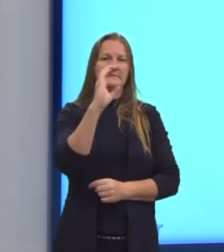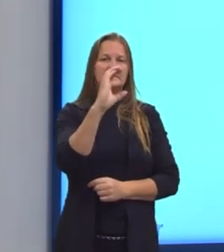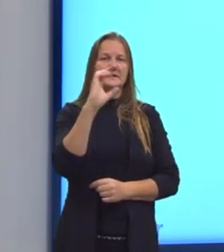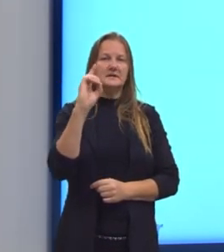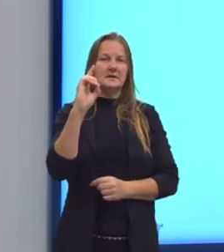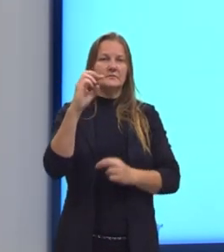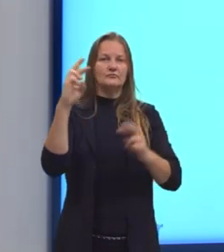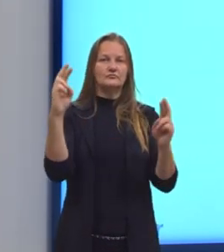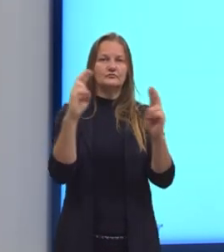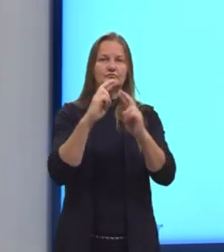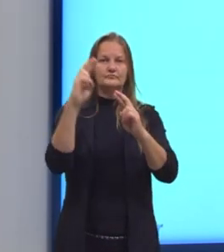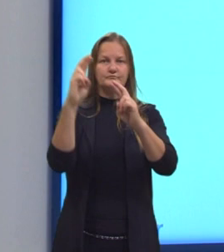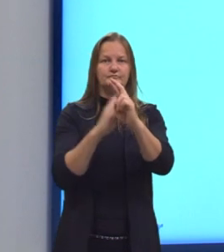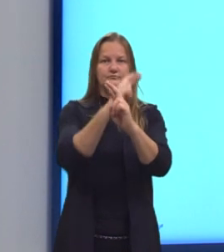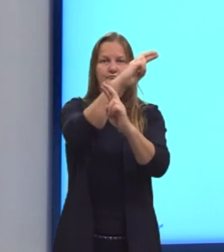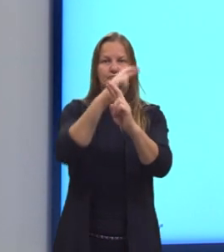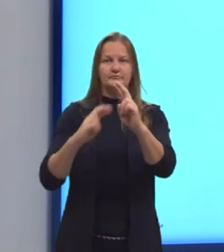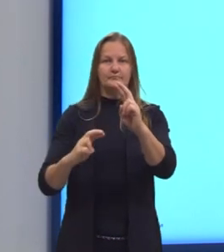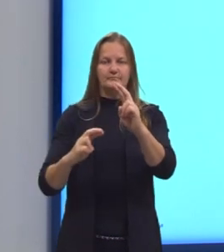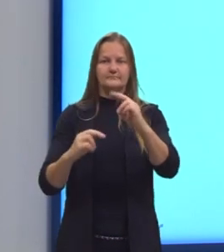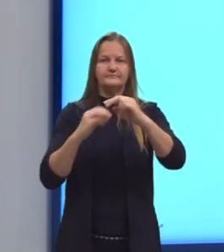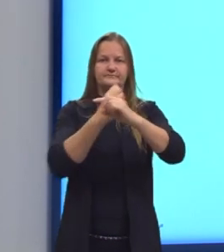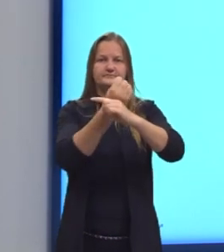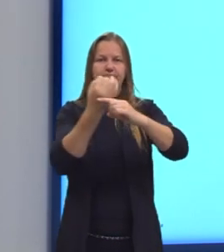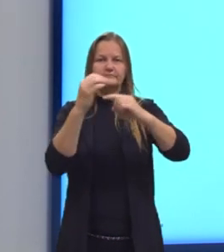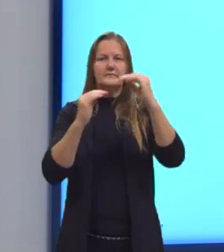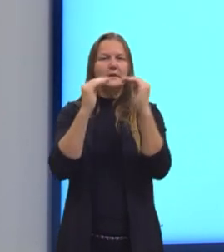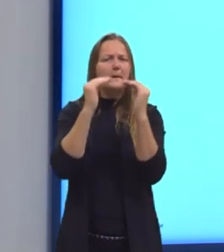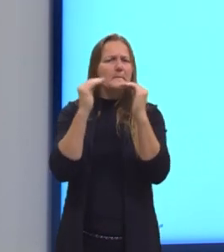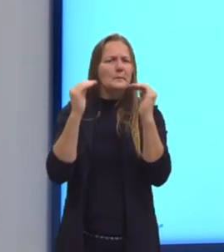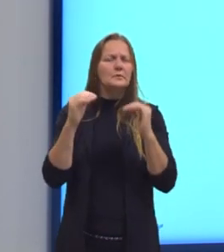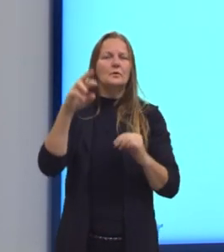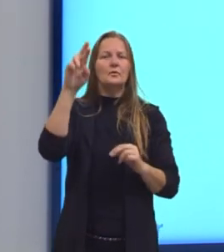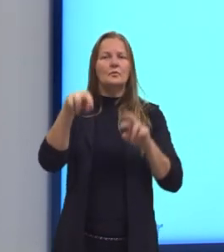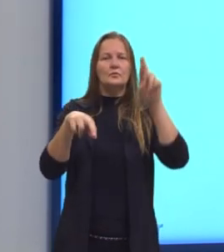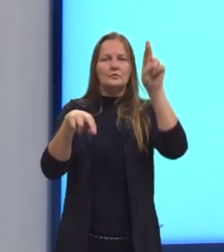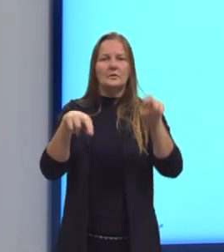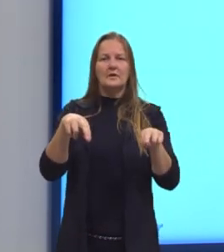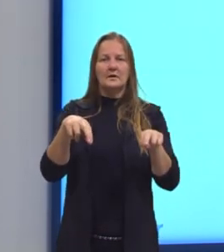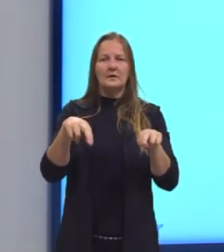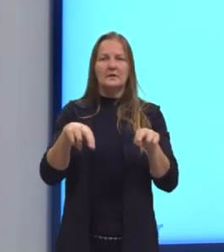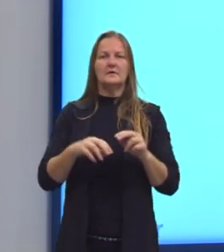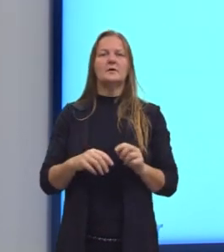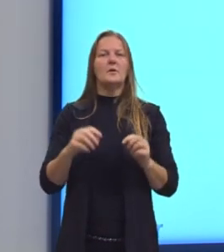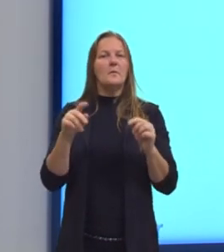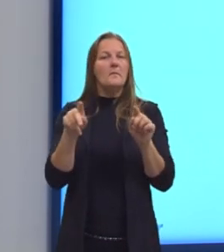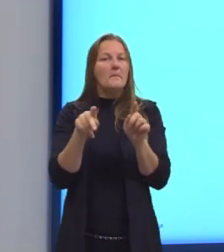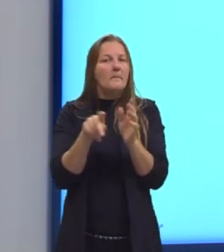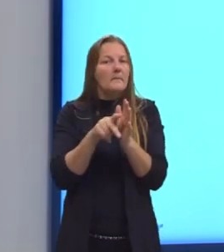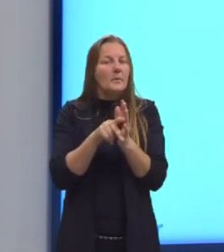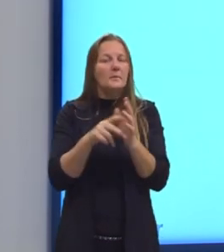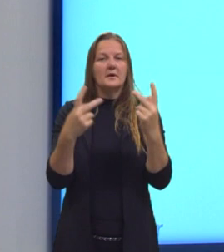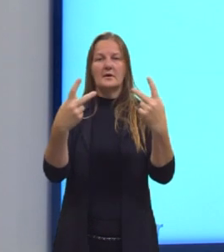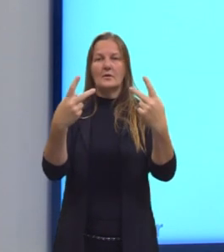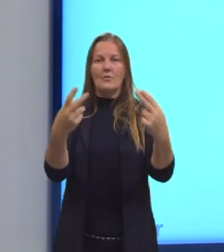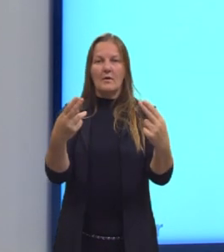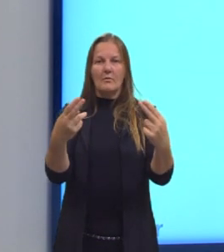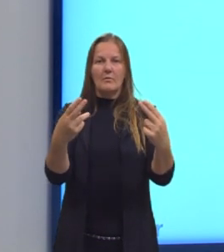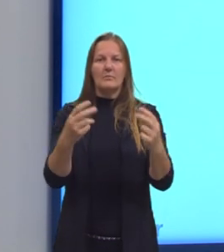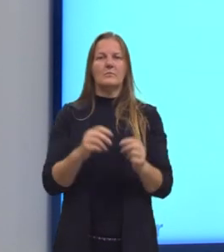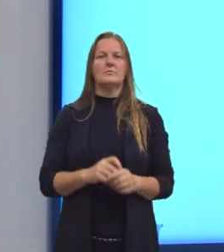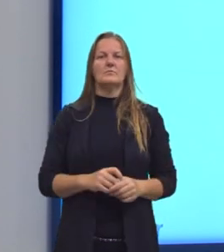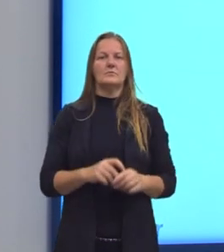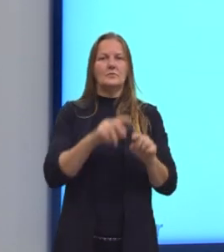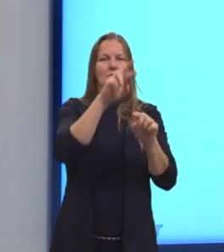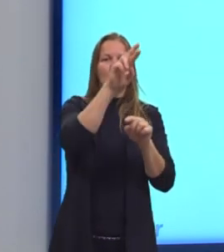Para que esses números sejam proporcionais, as razões entre eles devem ser iguais, deve permanecer então a